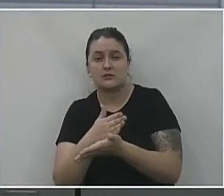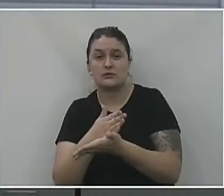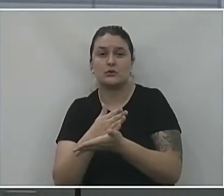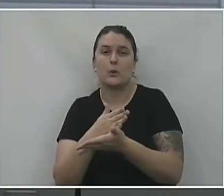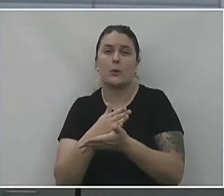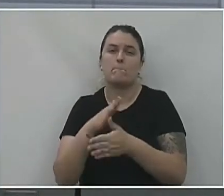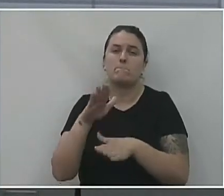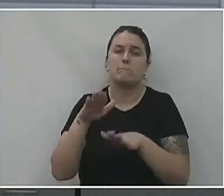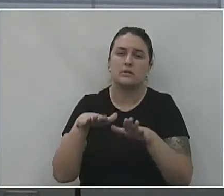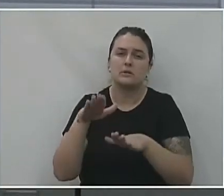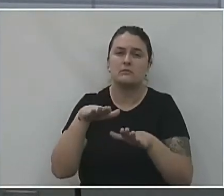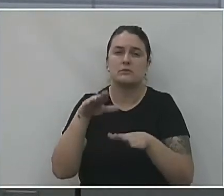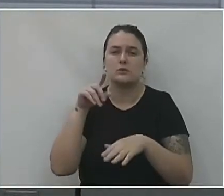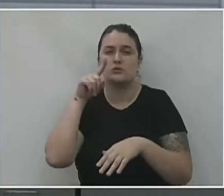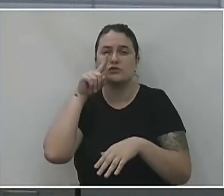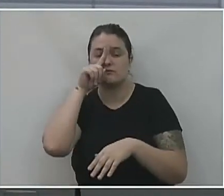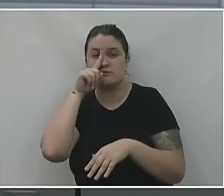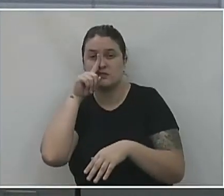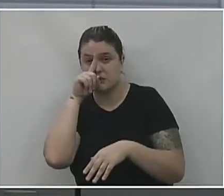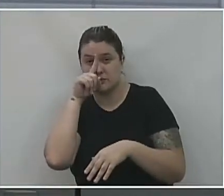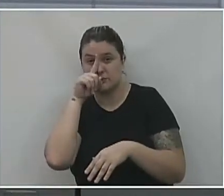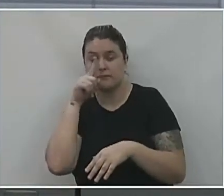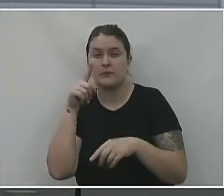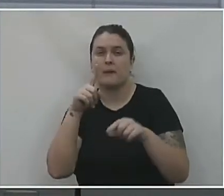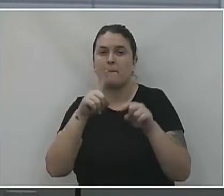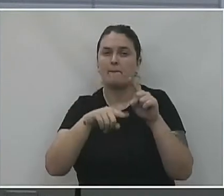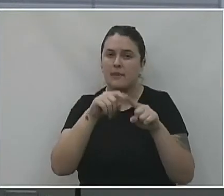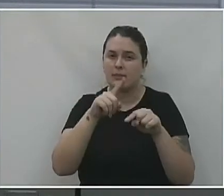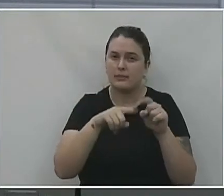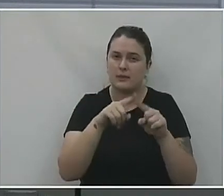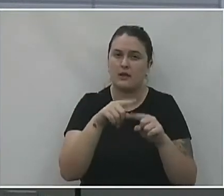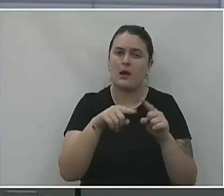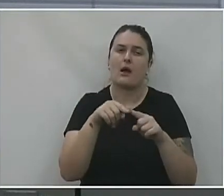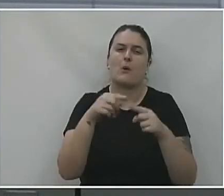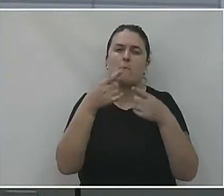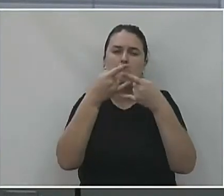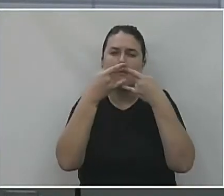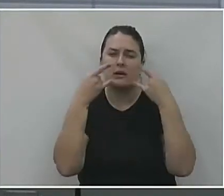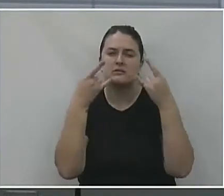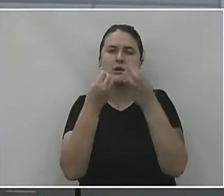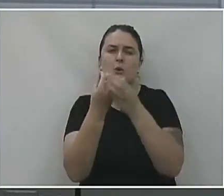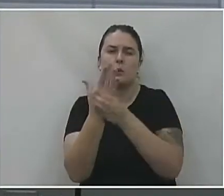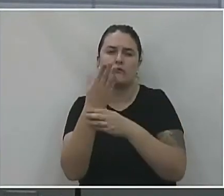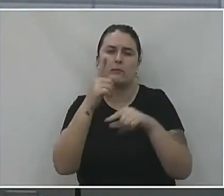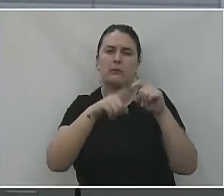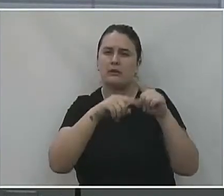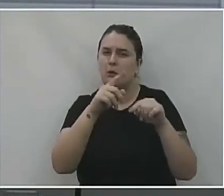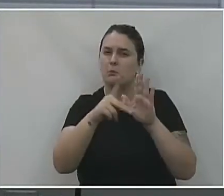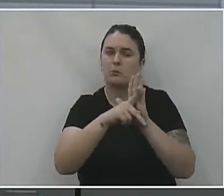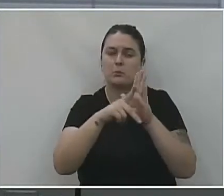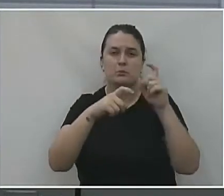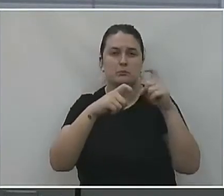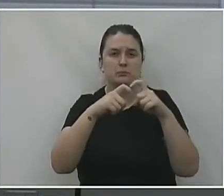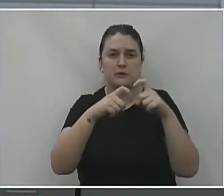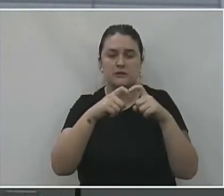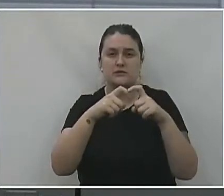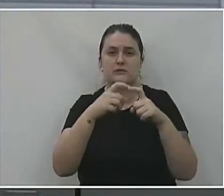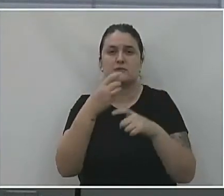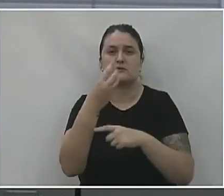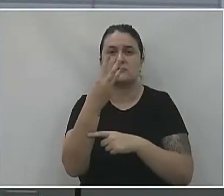complexidade. Também, material de consumo, EPI, material médico hospitalar, material gráfico R$